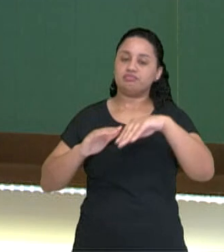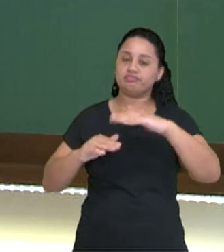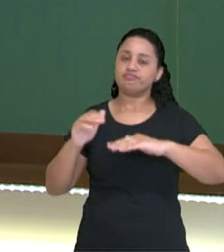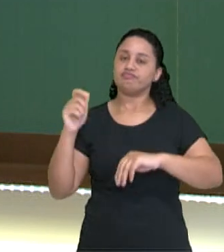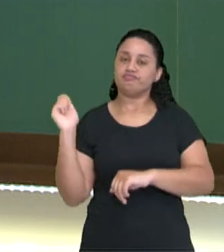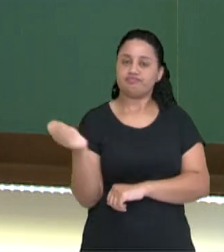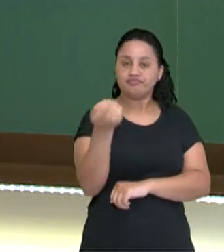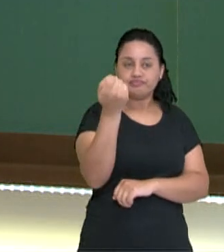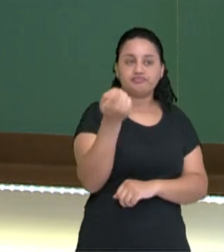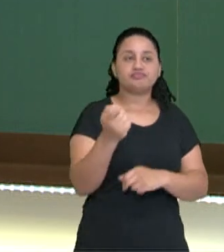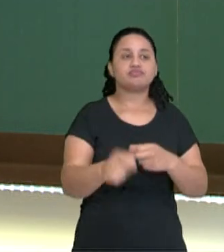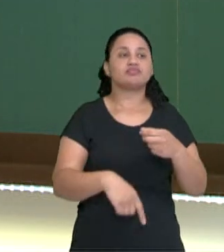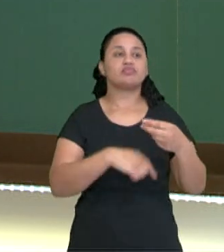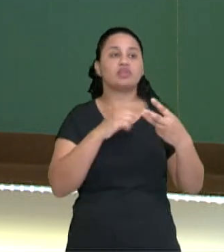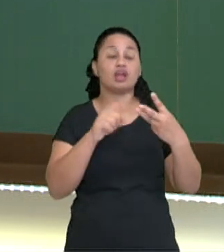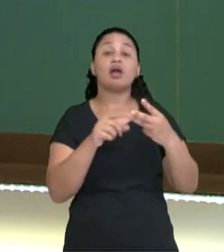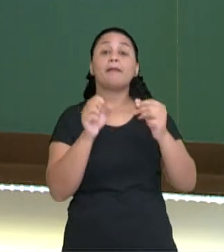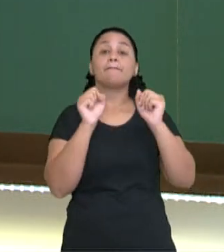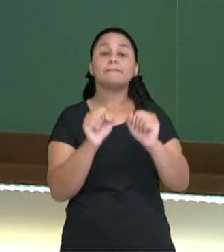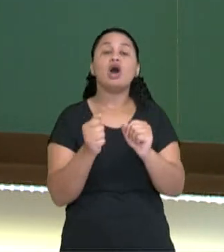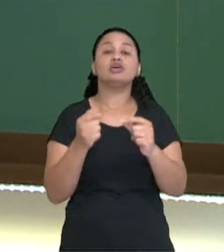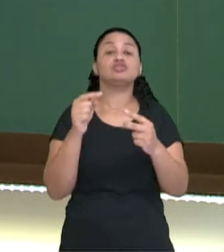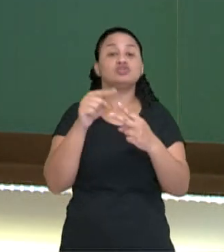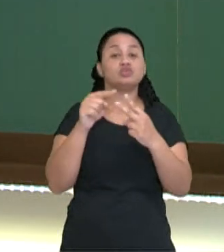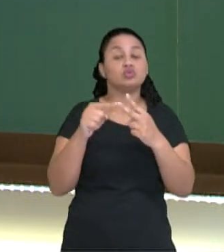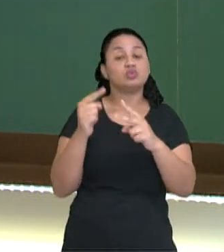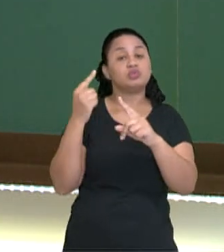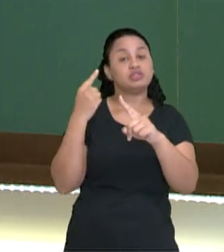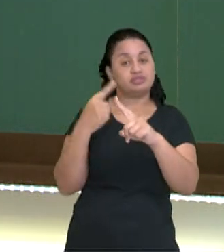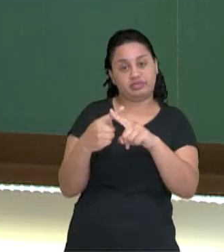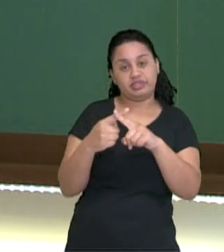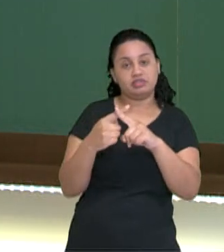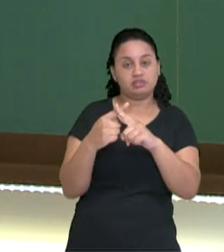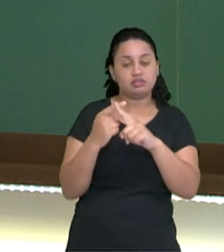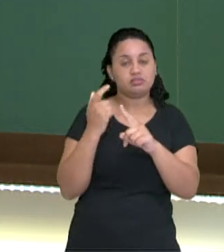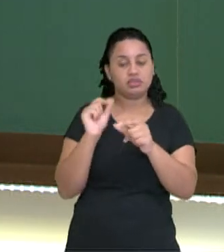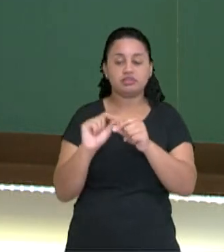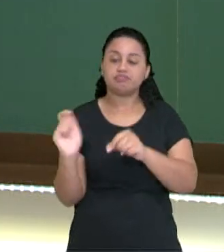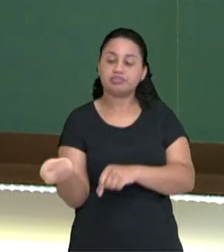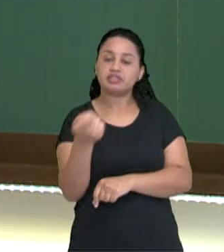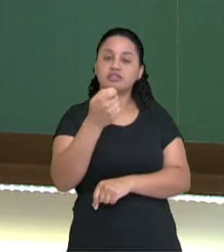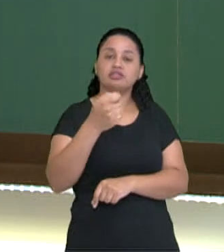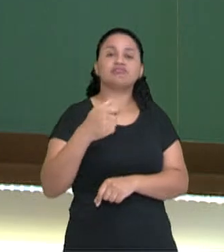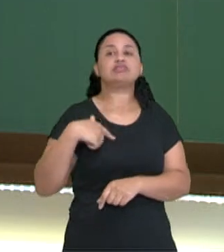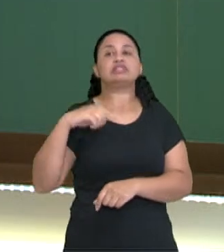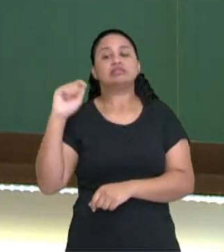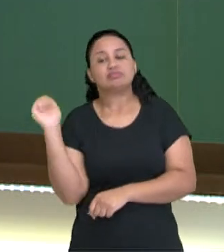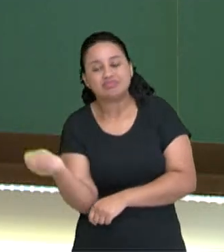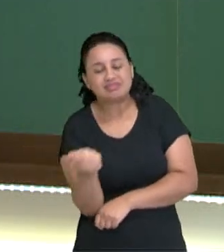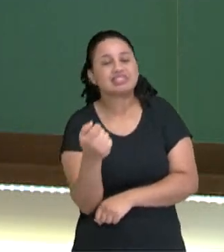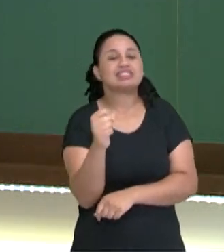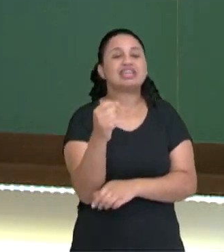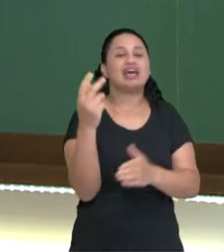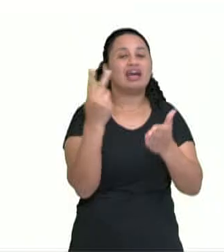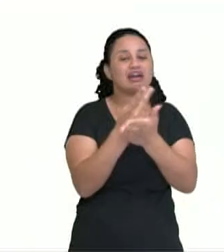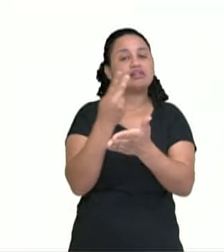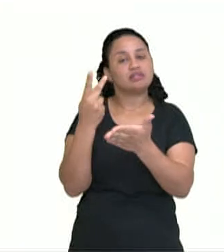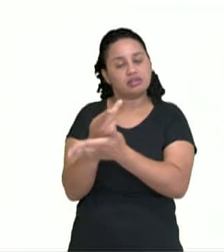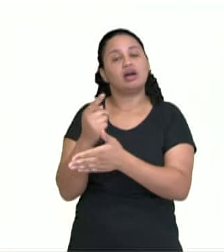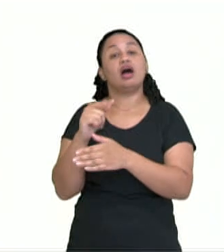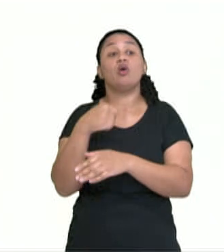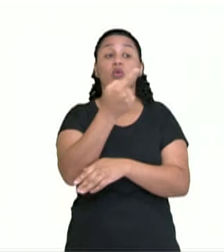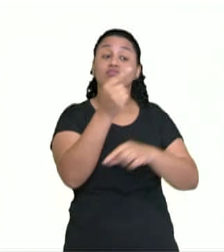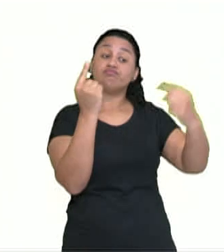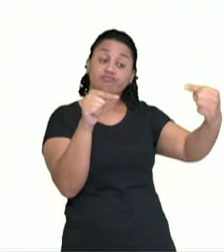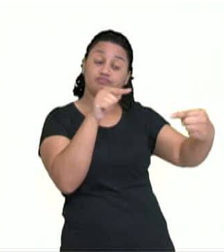linha branca, tá? Pode ser realizado duas vezes. Então, tem duas vezes para realizar o serviço. Se não conseguiu, já é ponto